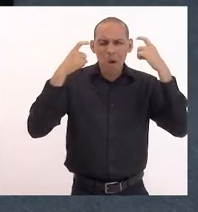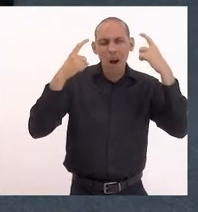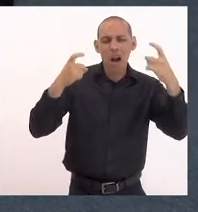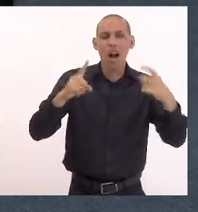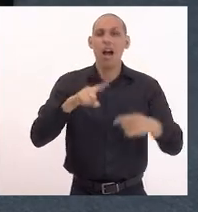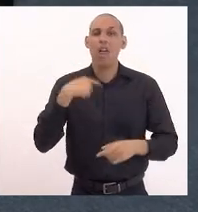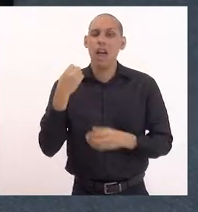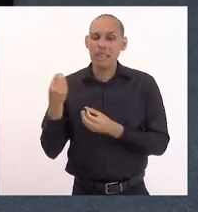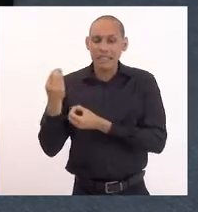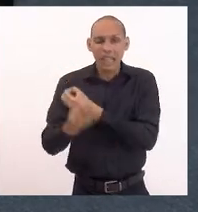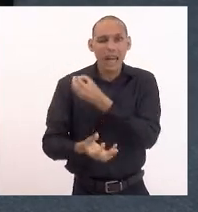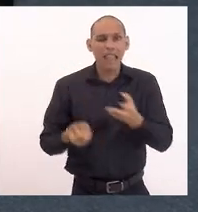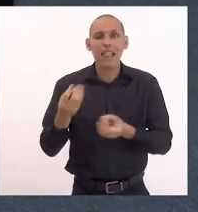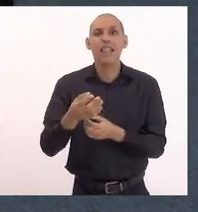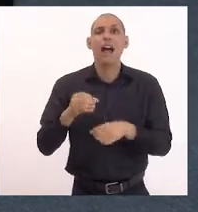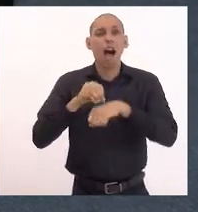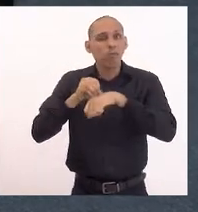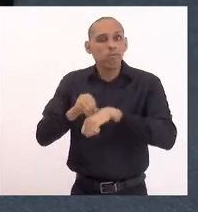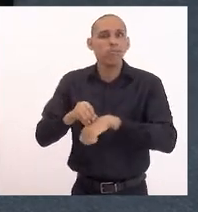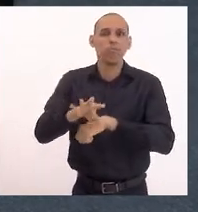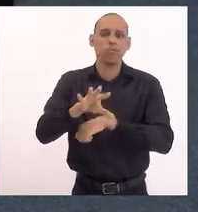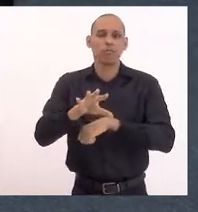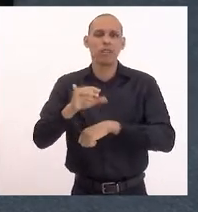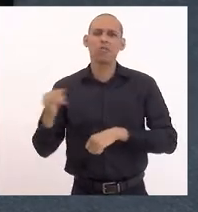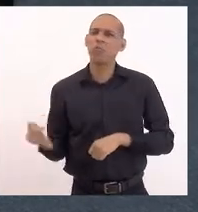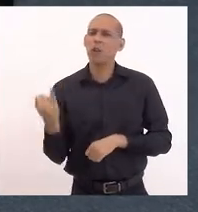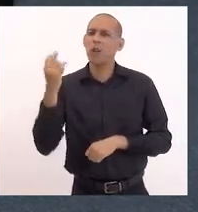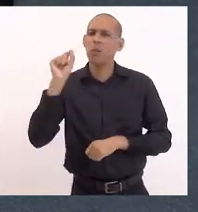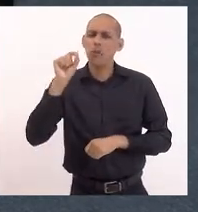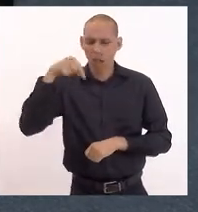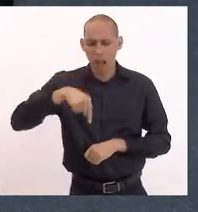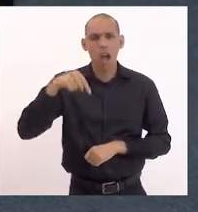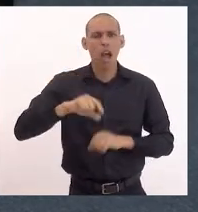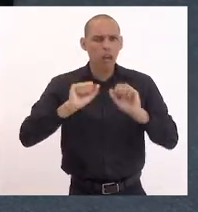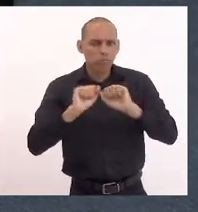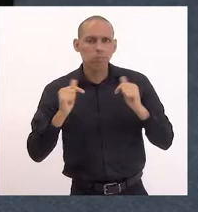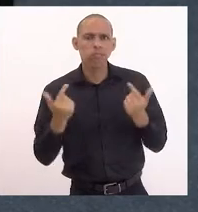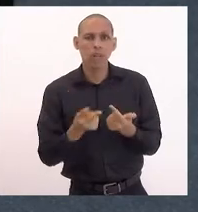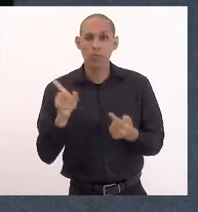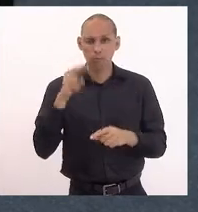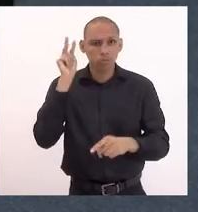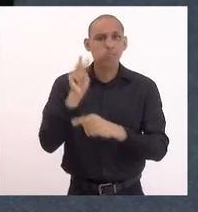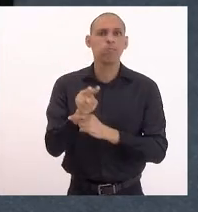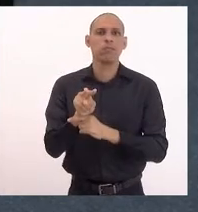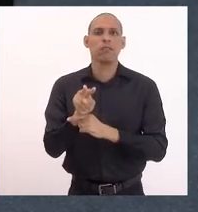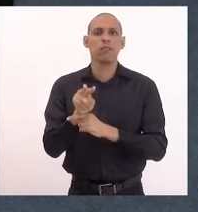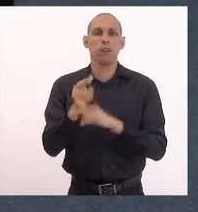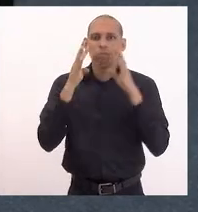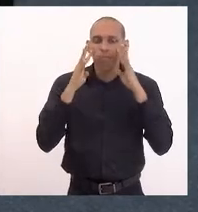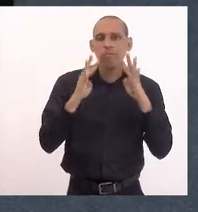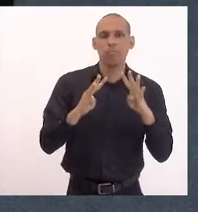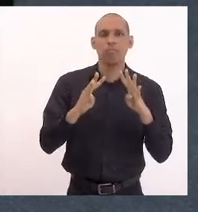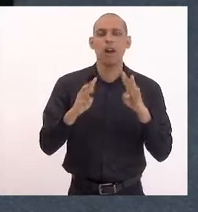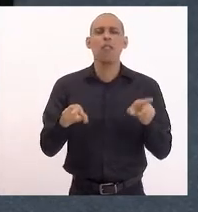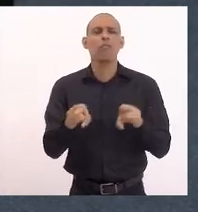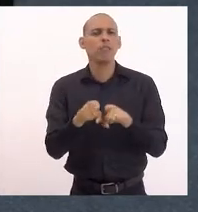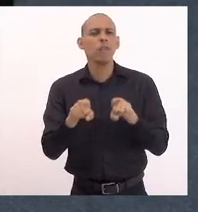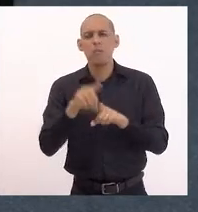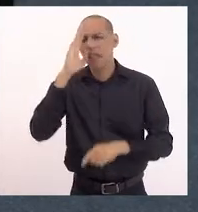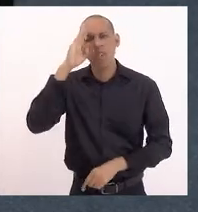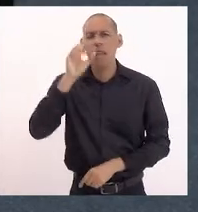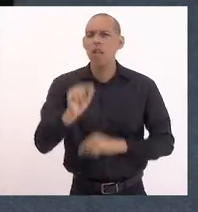coletivamente um recado importante que essa casa está vigilante, está atenta e, acima de tudo,